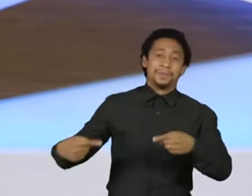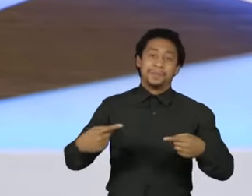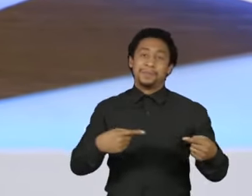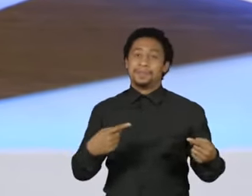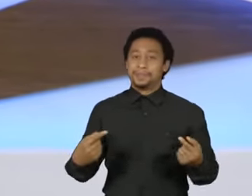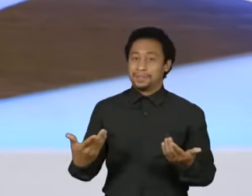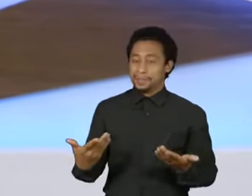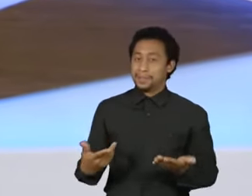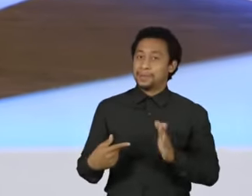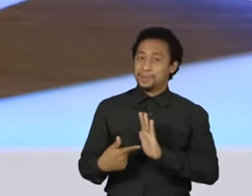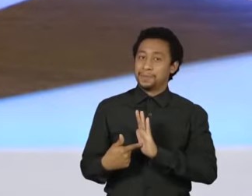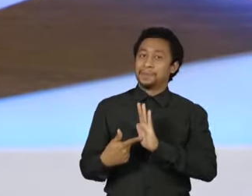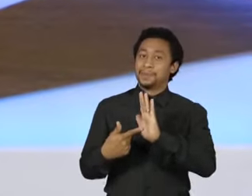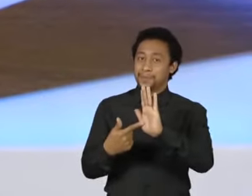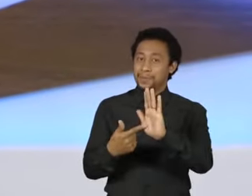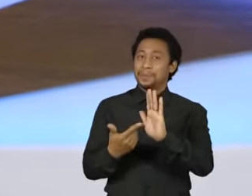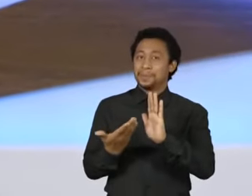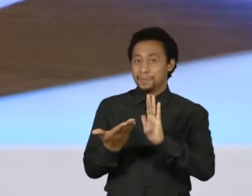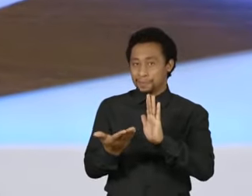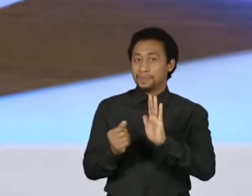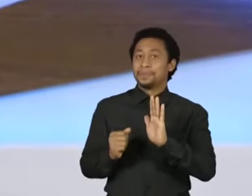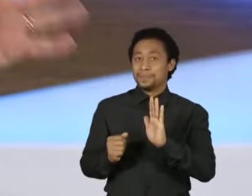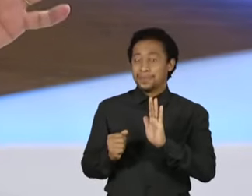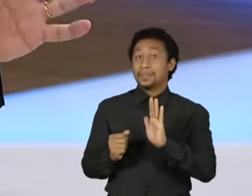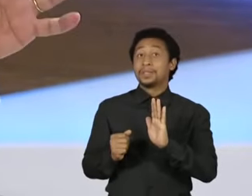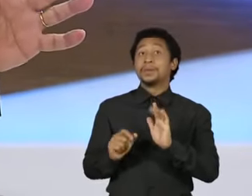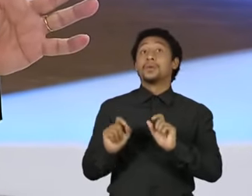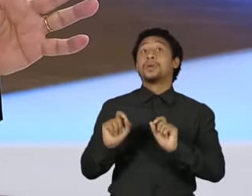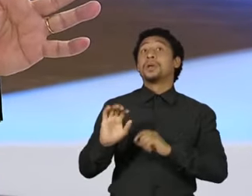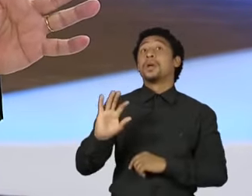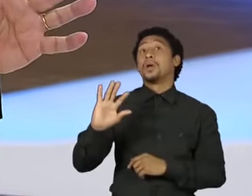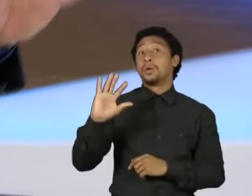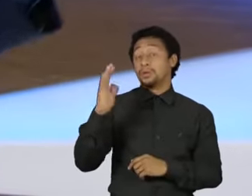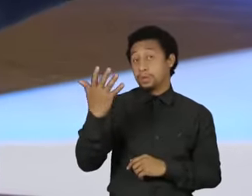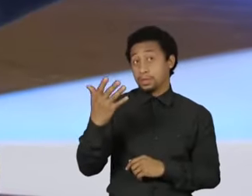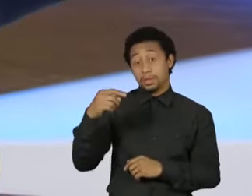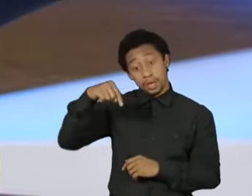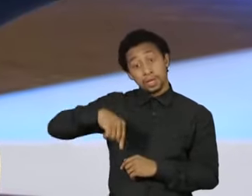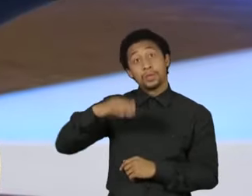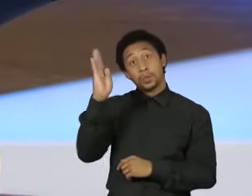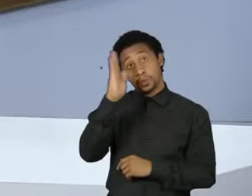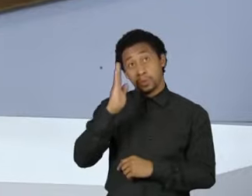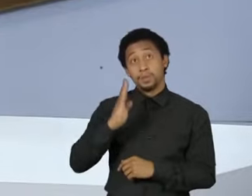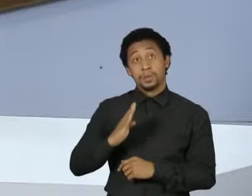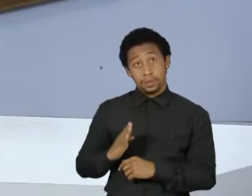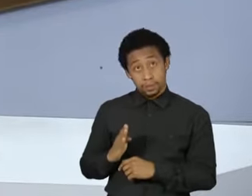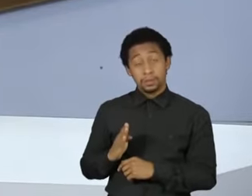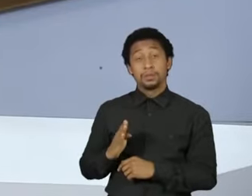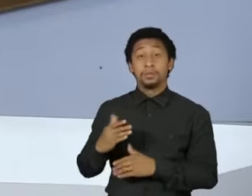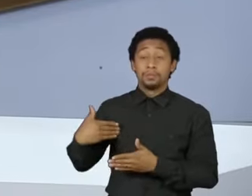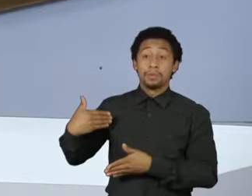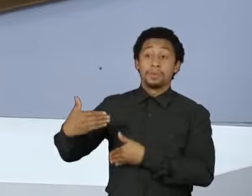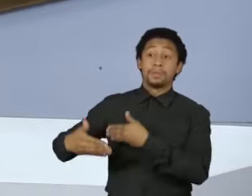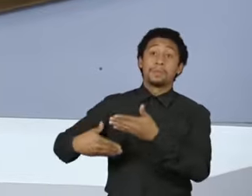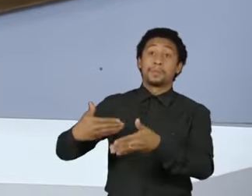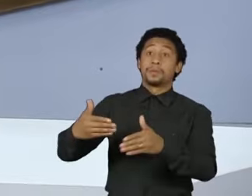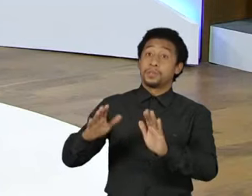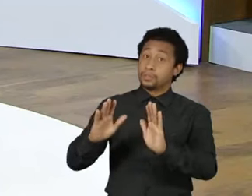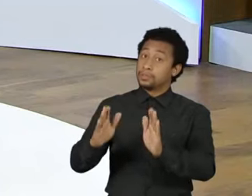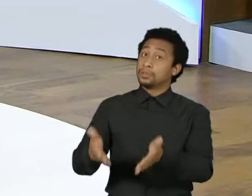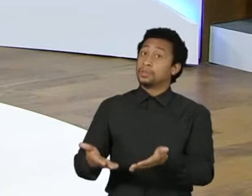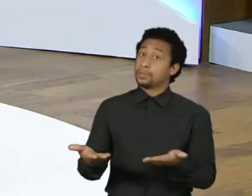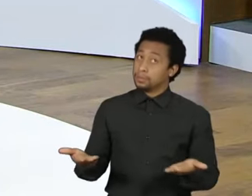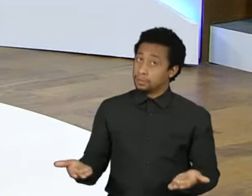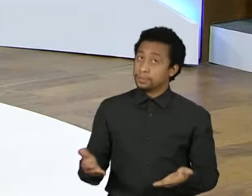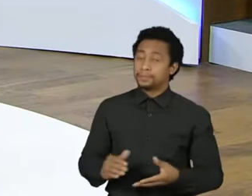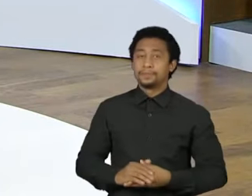nós vamos ter uma diminuição do número de partidos. Isso já está em curso no Brasil. Mas os grandes pagamentos estão aderindo. Vamos fazer a